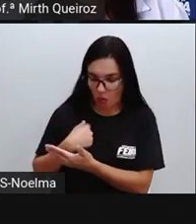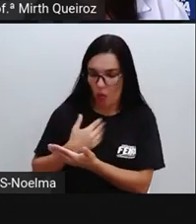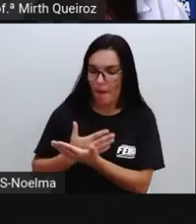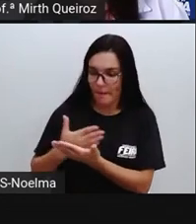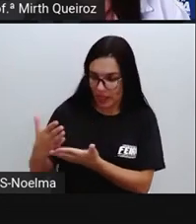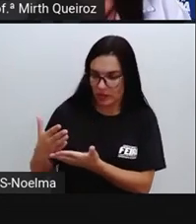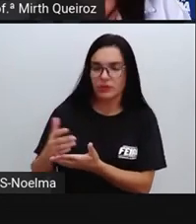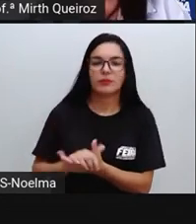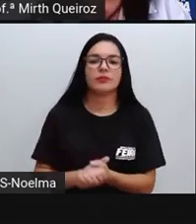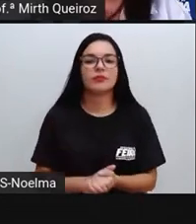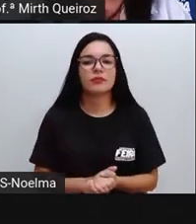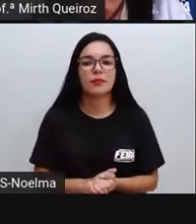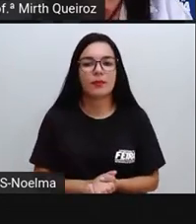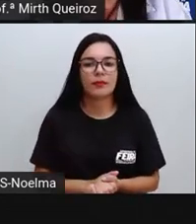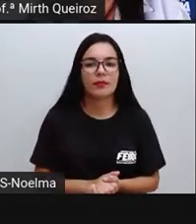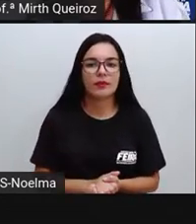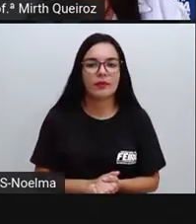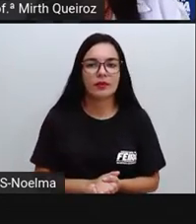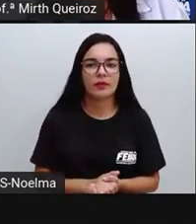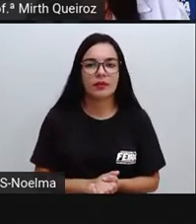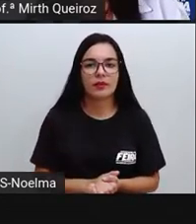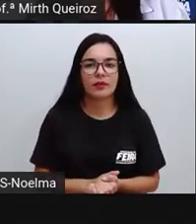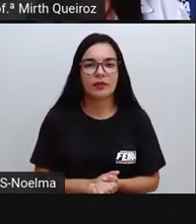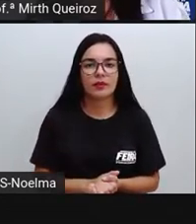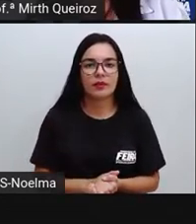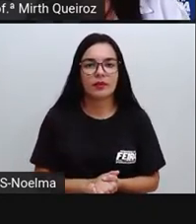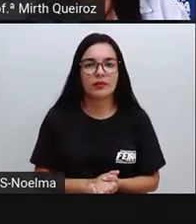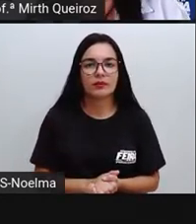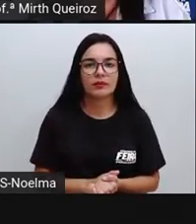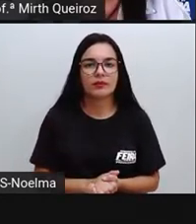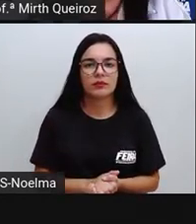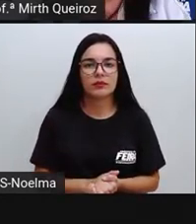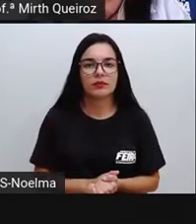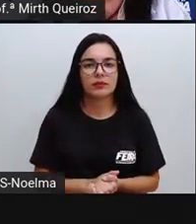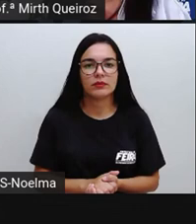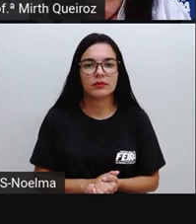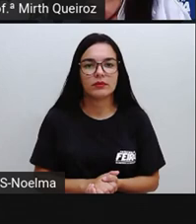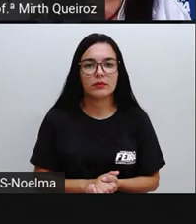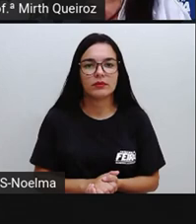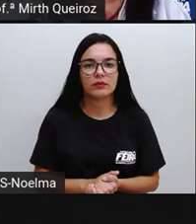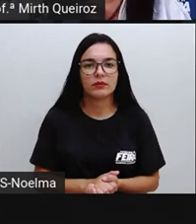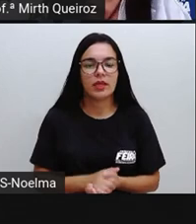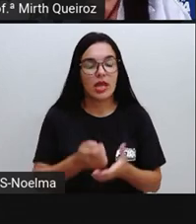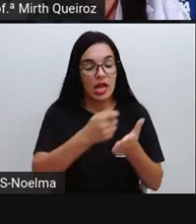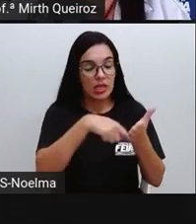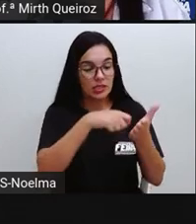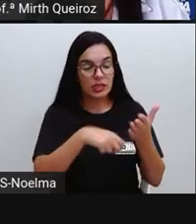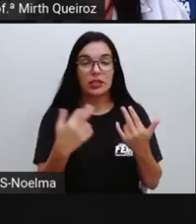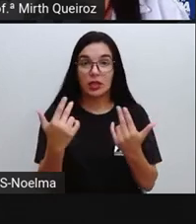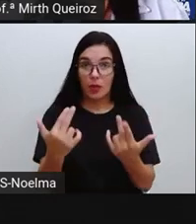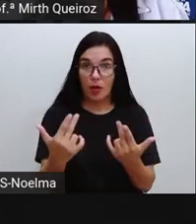verbo começar. E começo significa início. Então, escrita é igual,